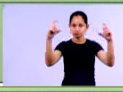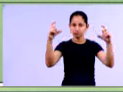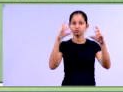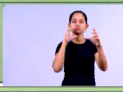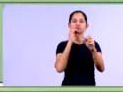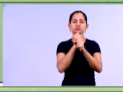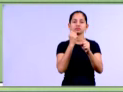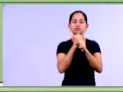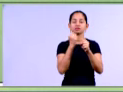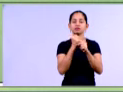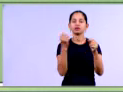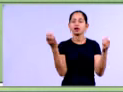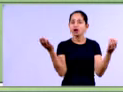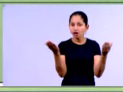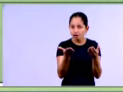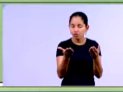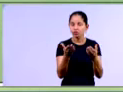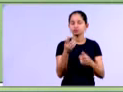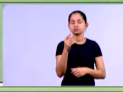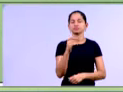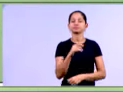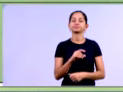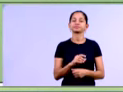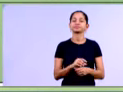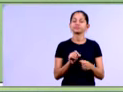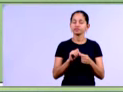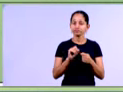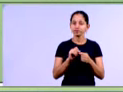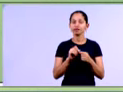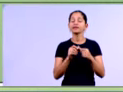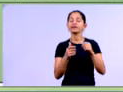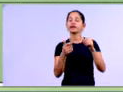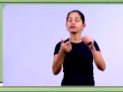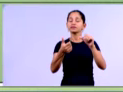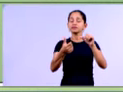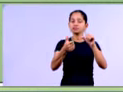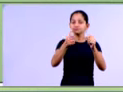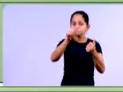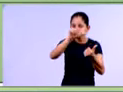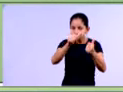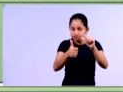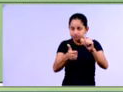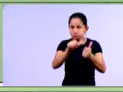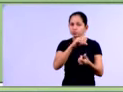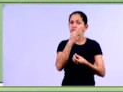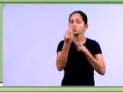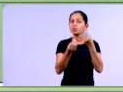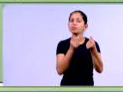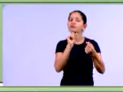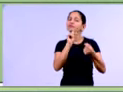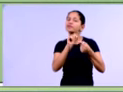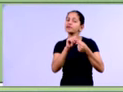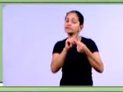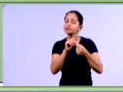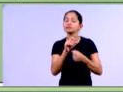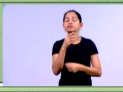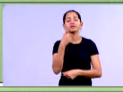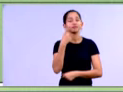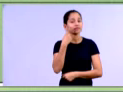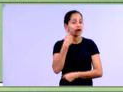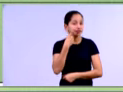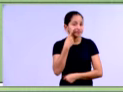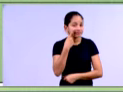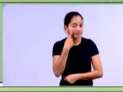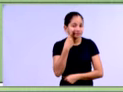.726.178. Então, análise, gente, como vai ser a análise? Verifica-se que